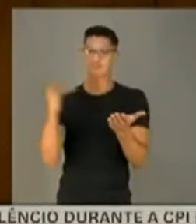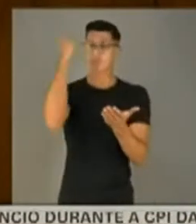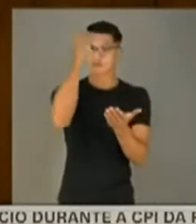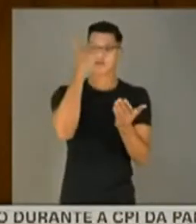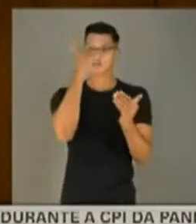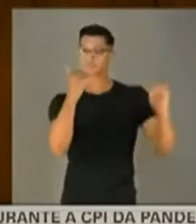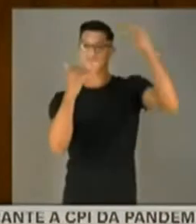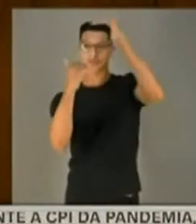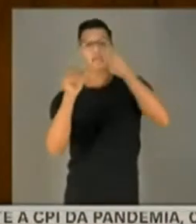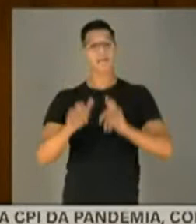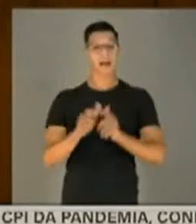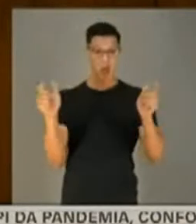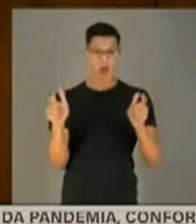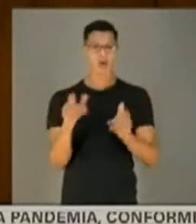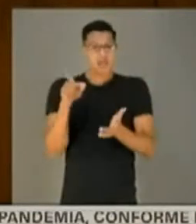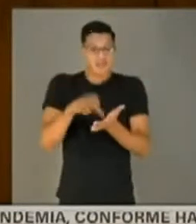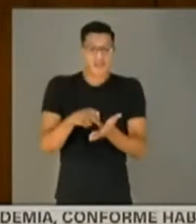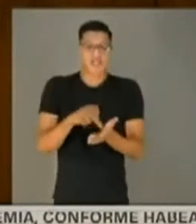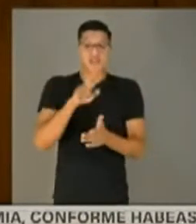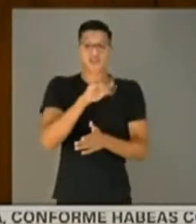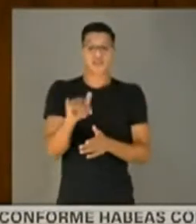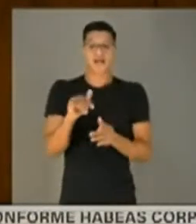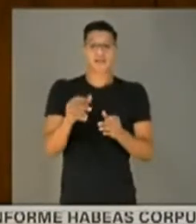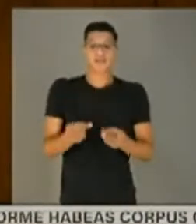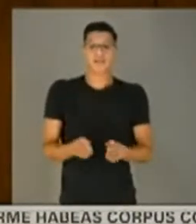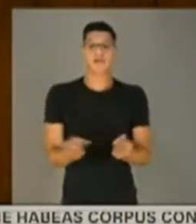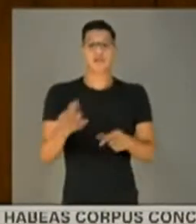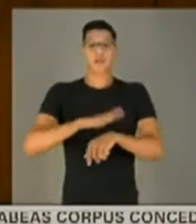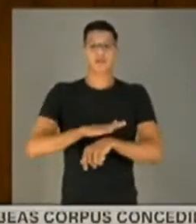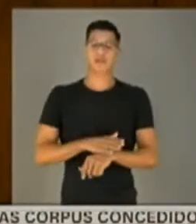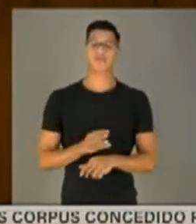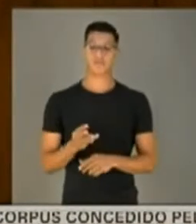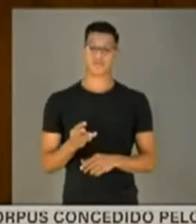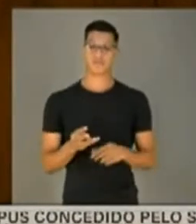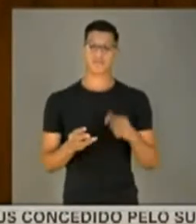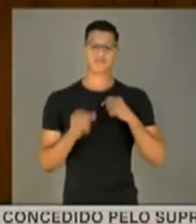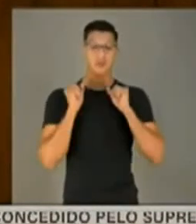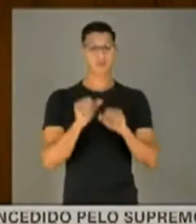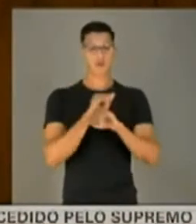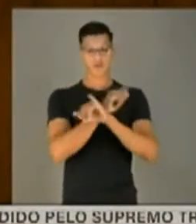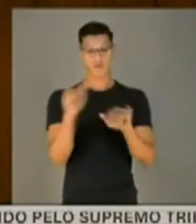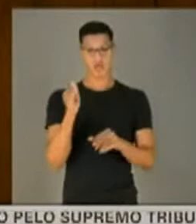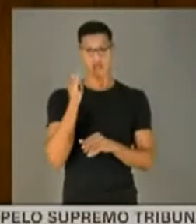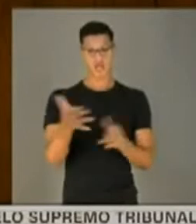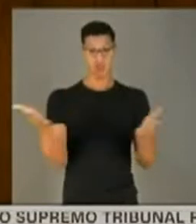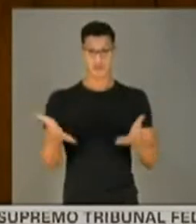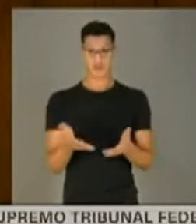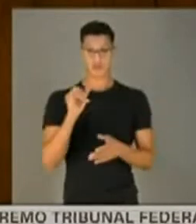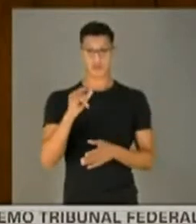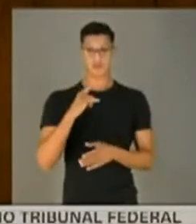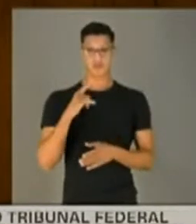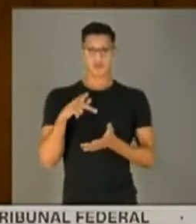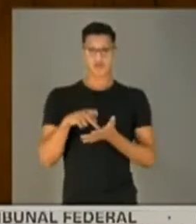Essa verdade, ela é muito maior. Essa verdade, ela vai se perpetuar no tempo e no espaço. Eu posso falar uma coisa para o senhor aqui hoje. Se eu